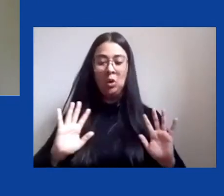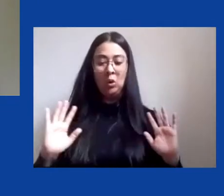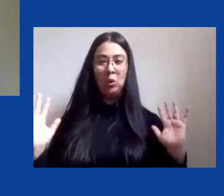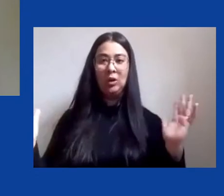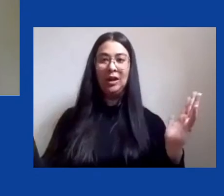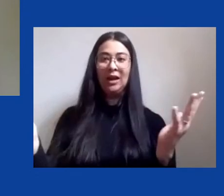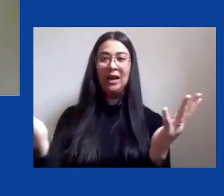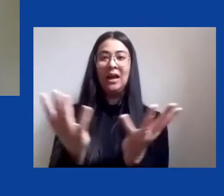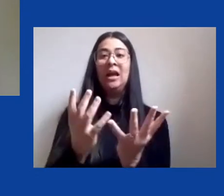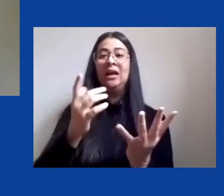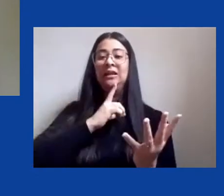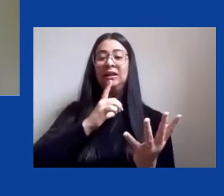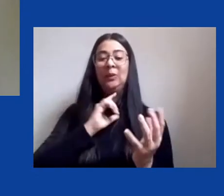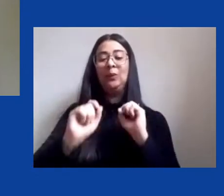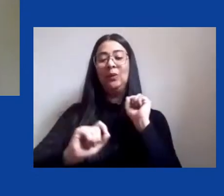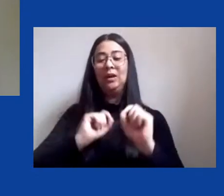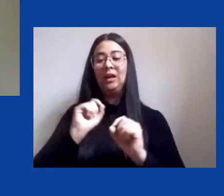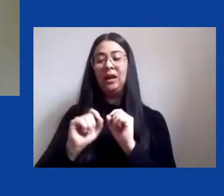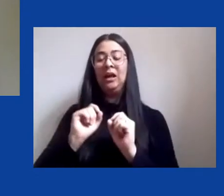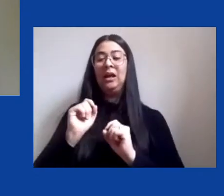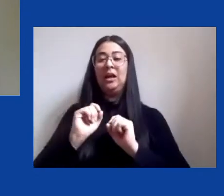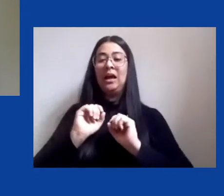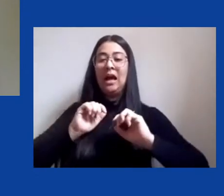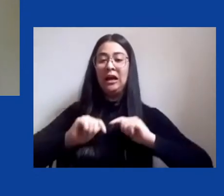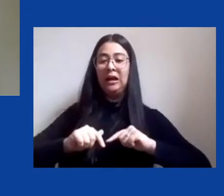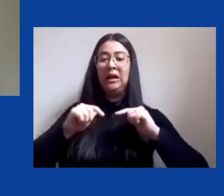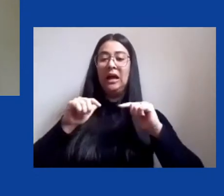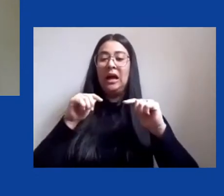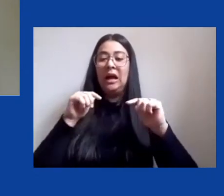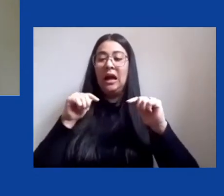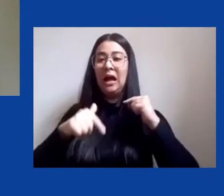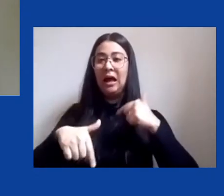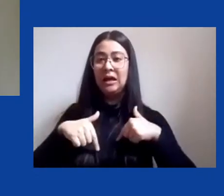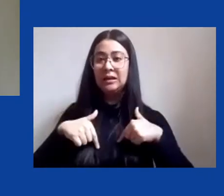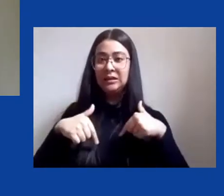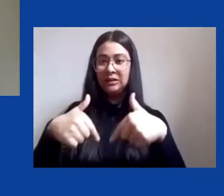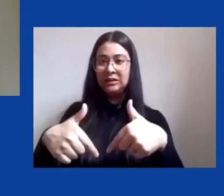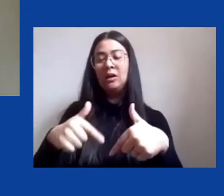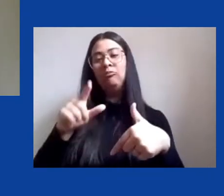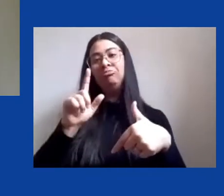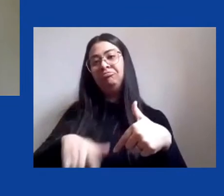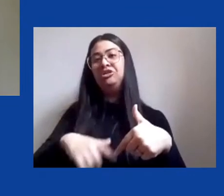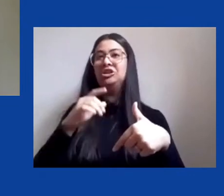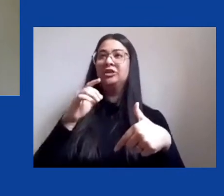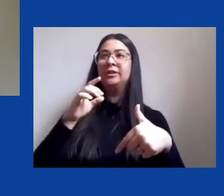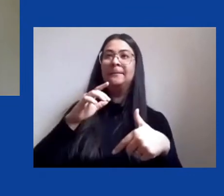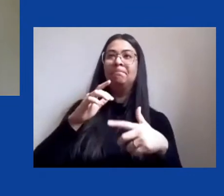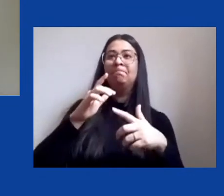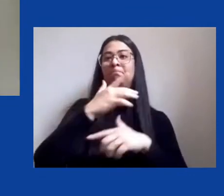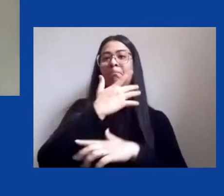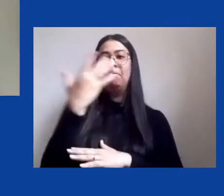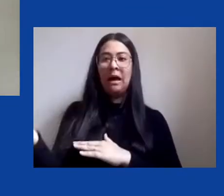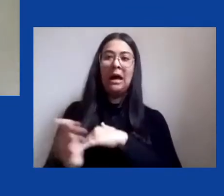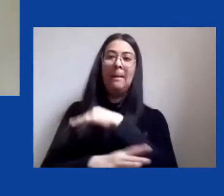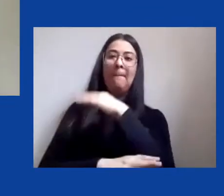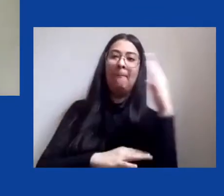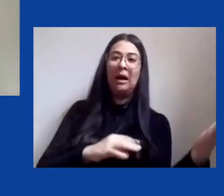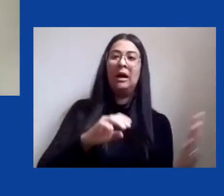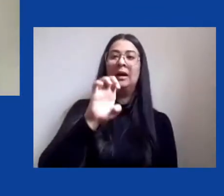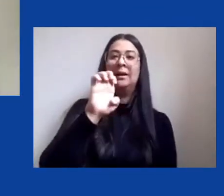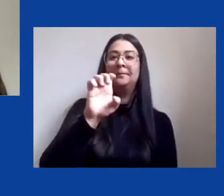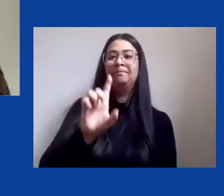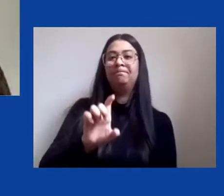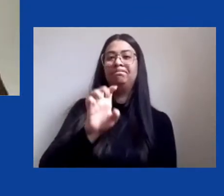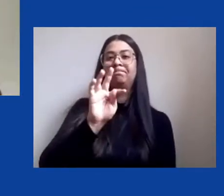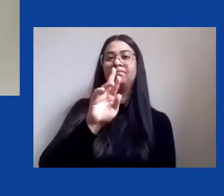neostrativistas convencionais. Recentemente em fevereiro de 2019 tivemos o anúncio